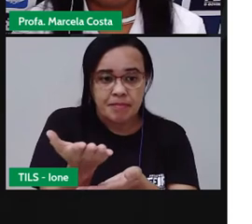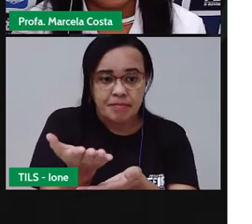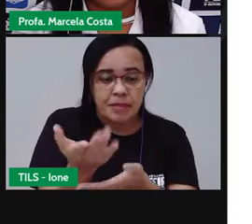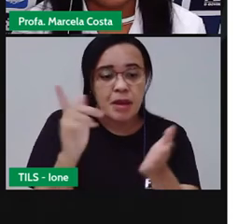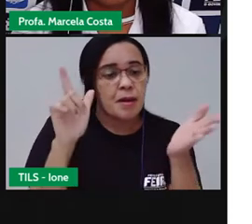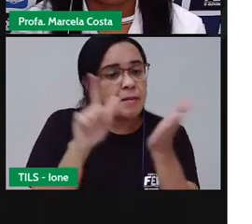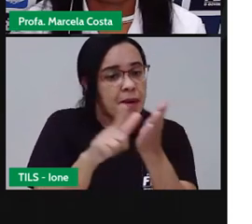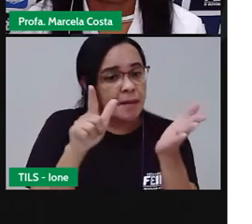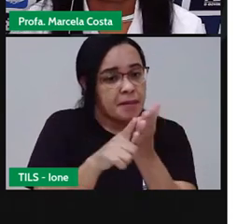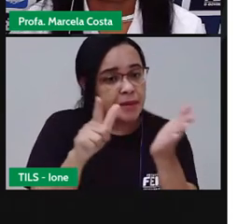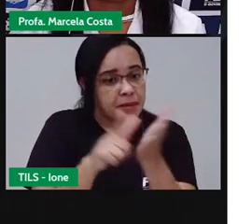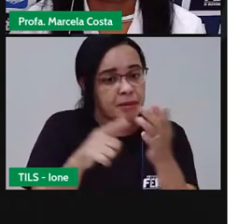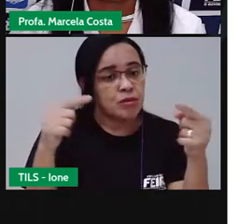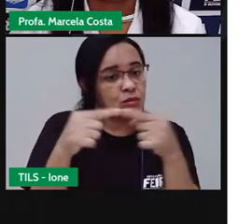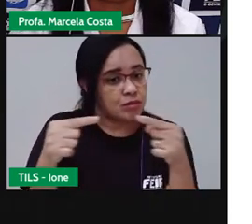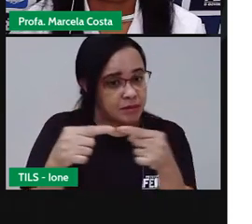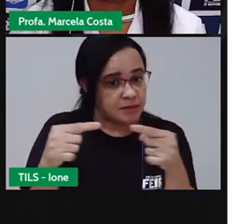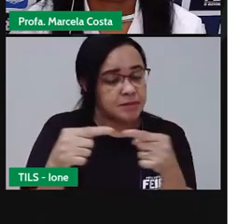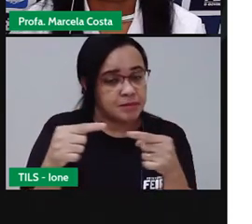papel.